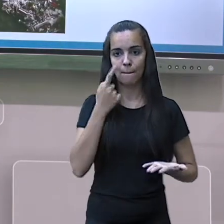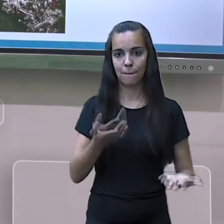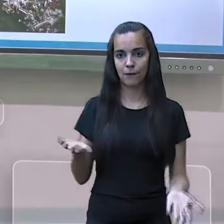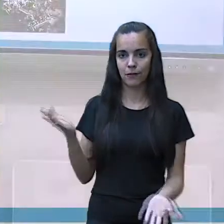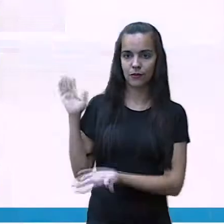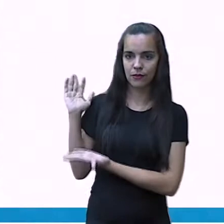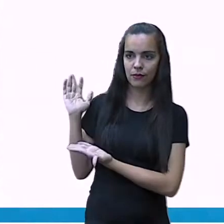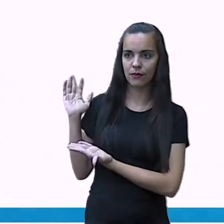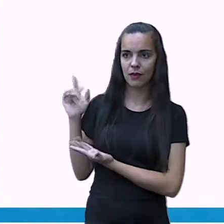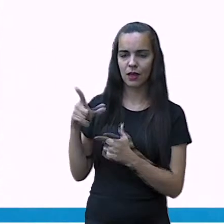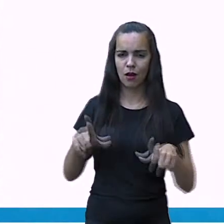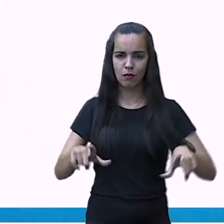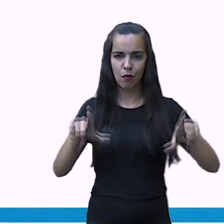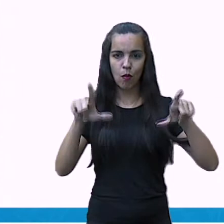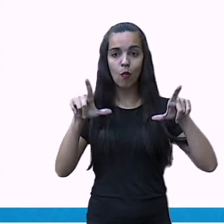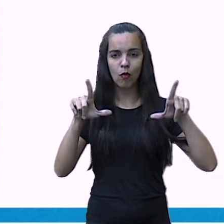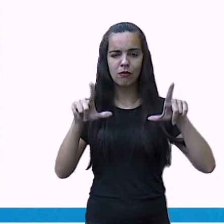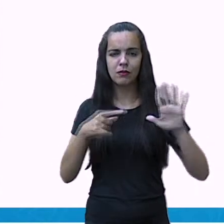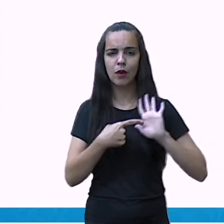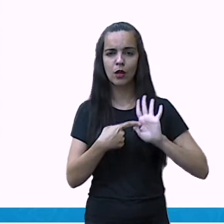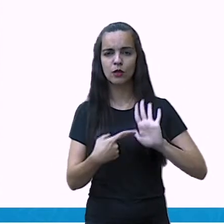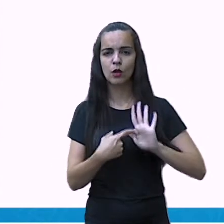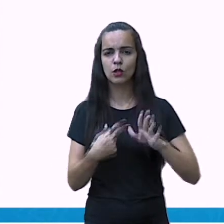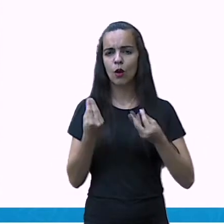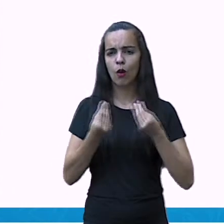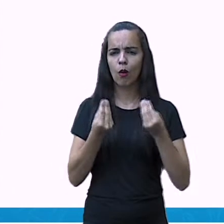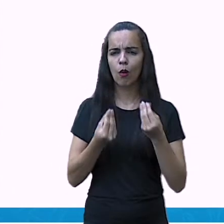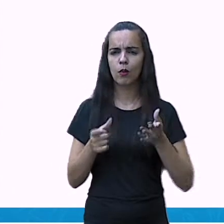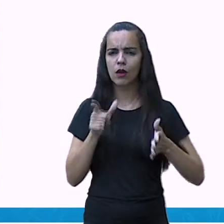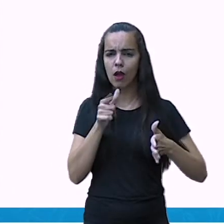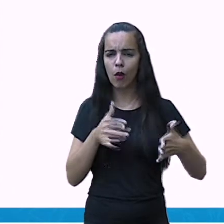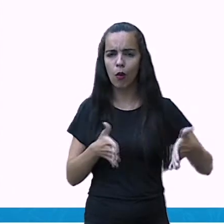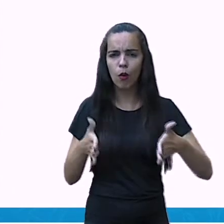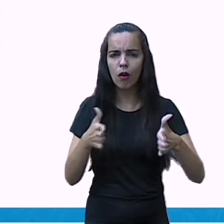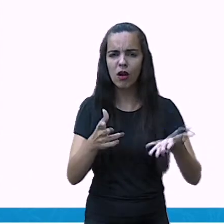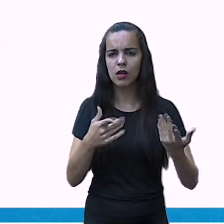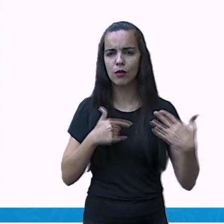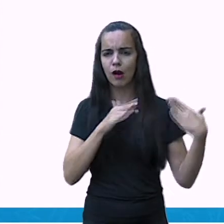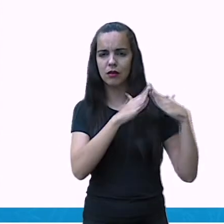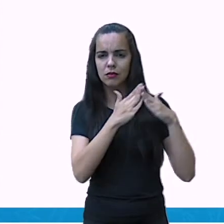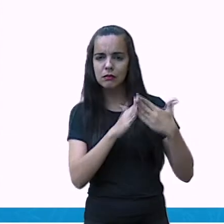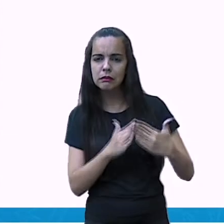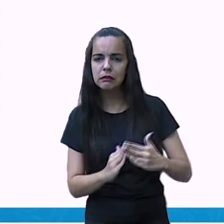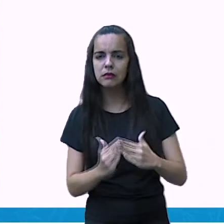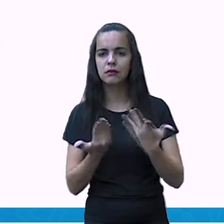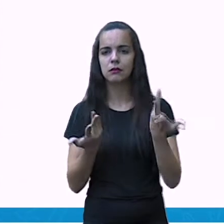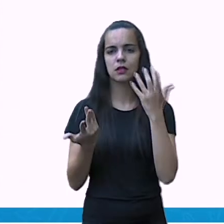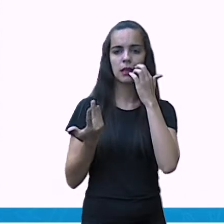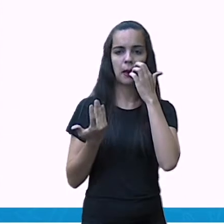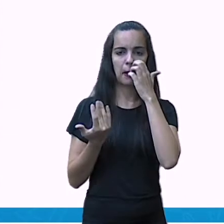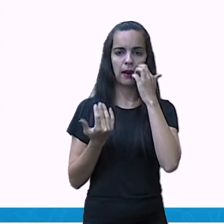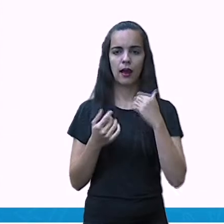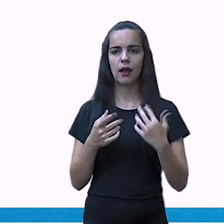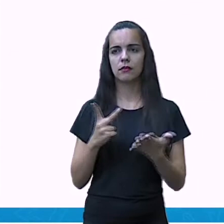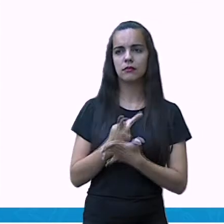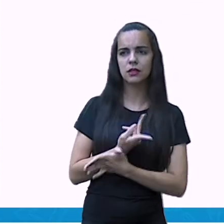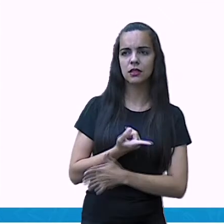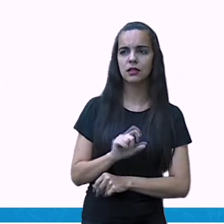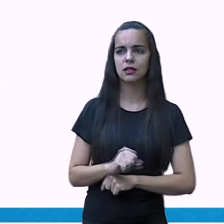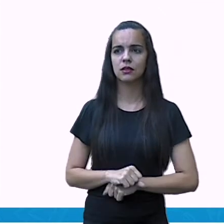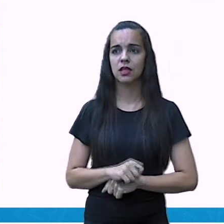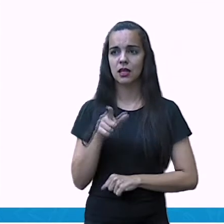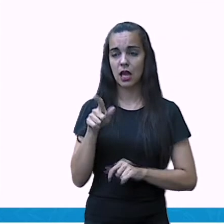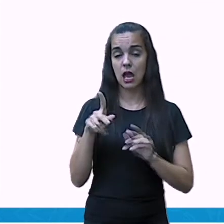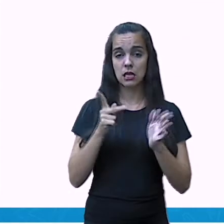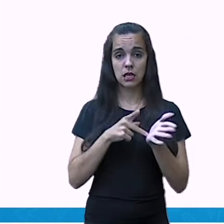Aqui é uma foto mostrando alguns exemplos que nós temos desse tipo de moradia que ocorre em áreas